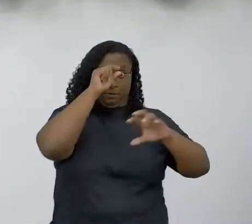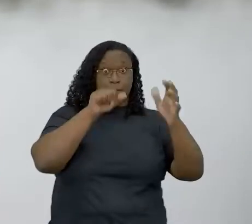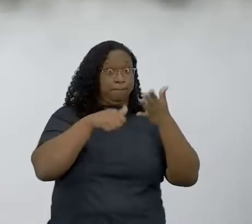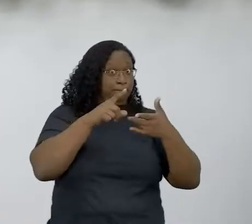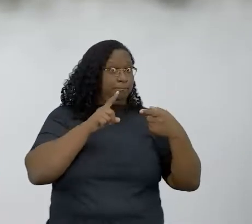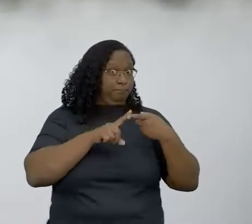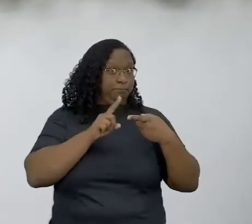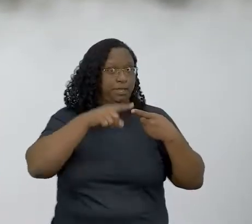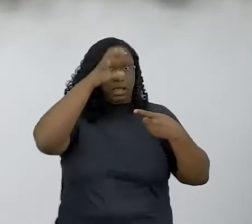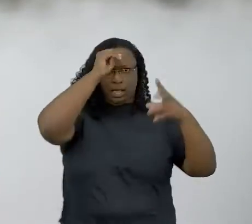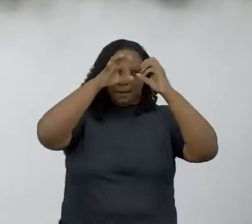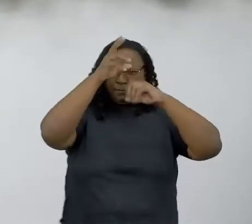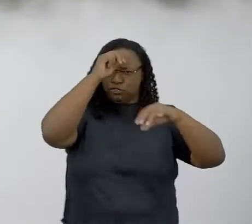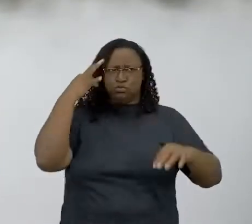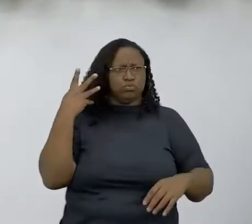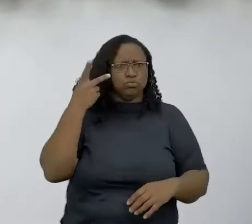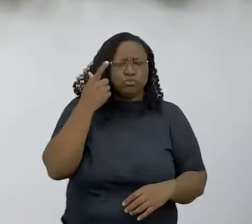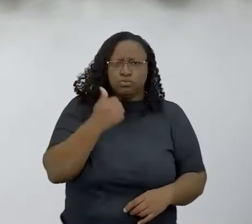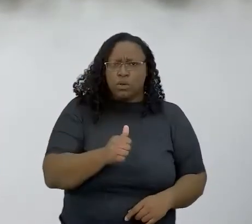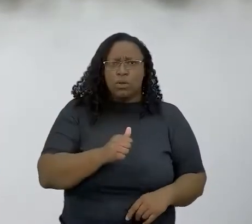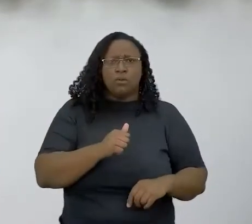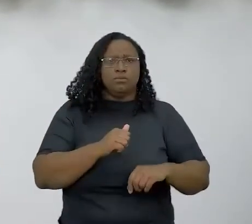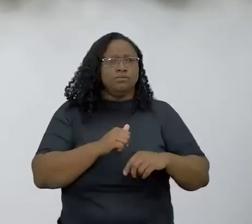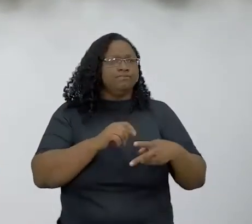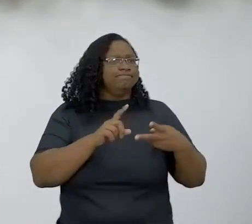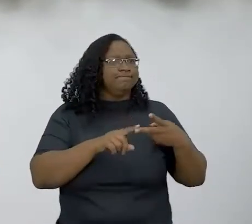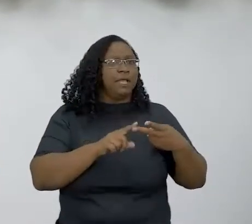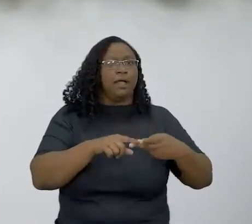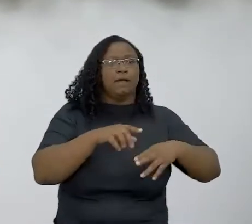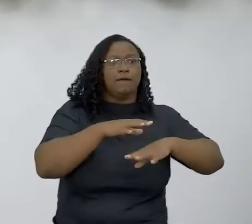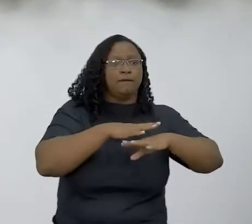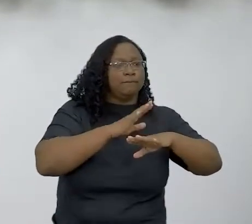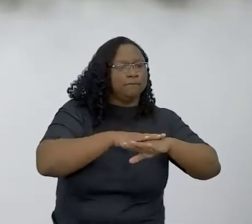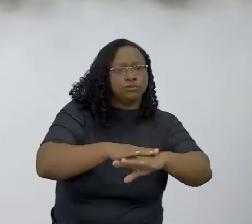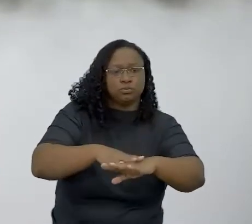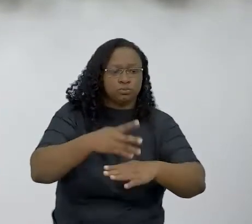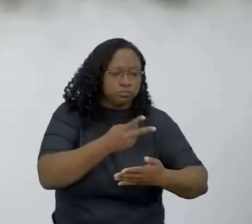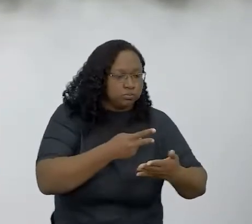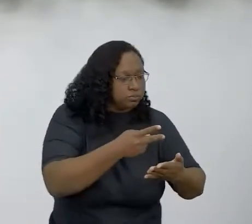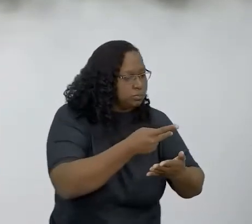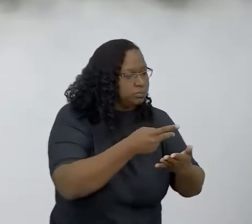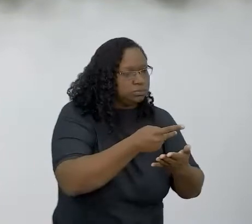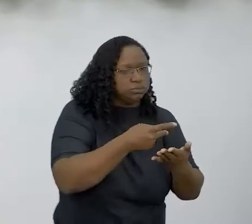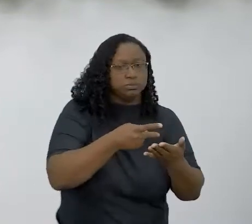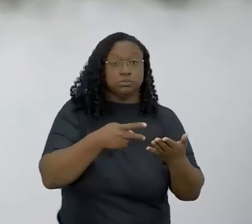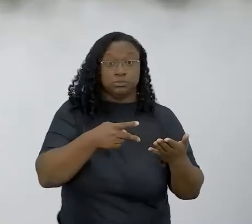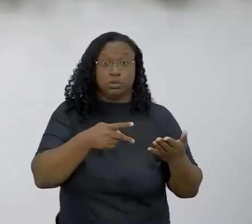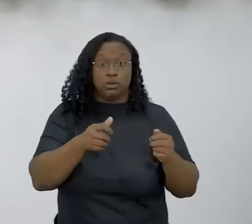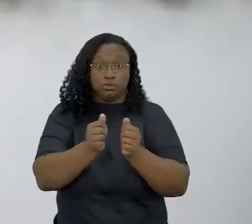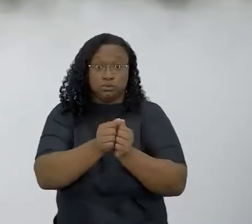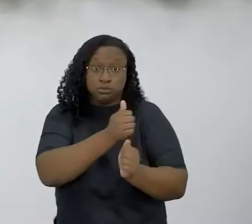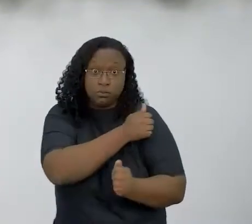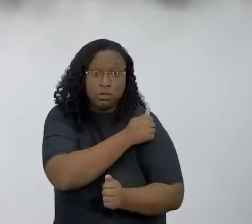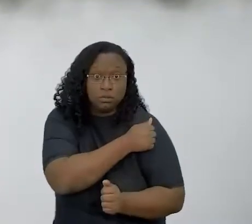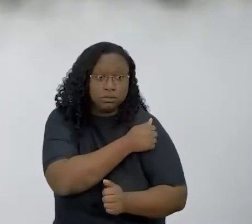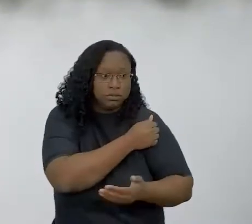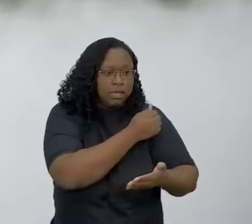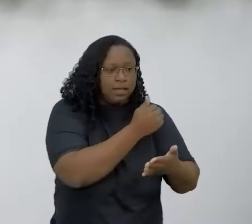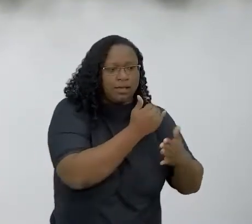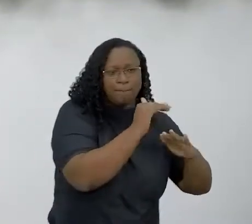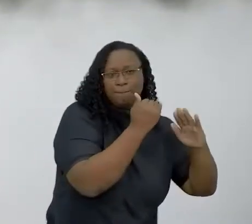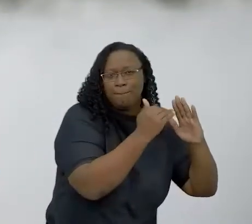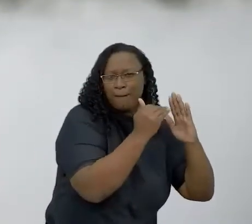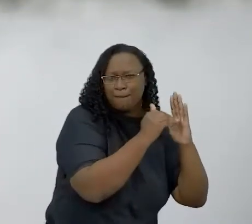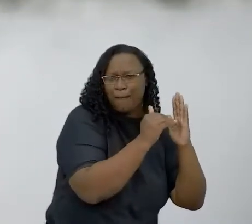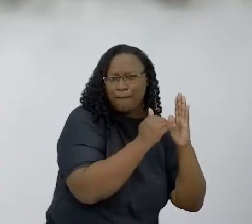aprender sobre isso. Fazer uma leitura e pesquisa de campo com os meus alunos, né? Então, assim, foram etapas